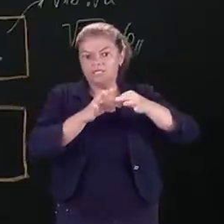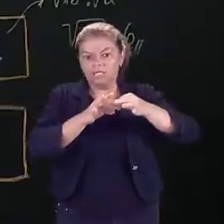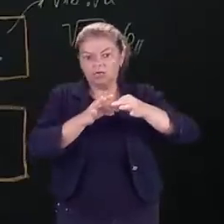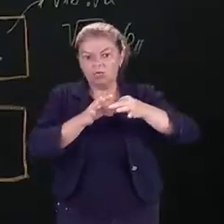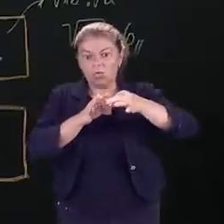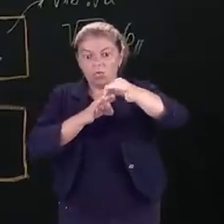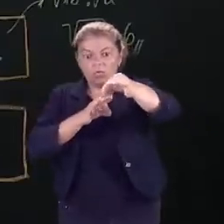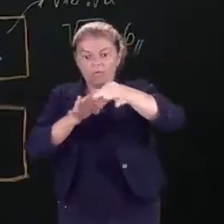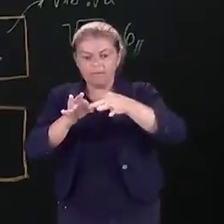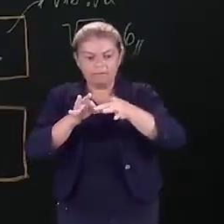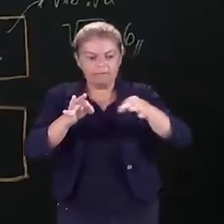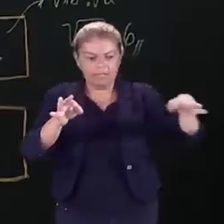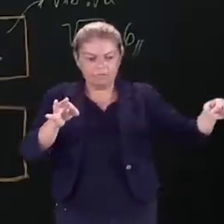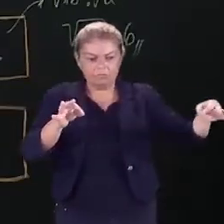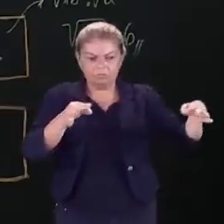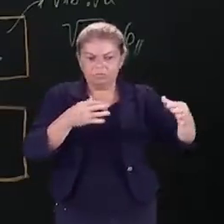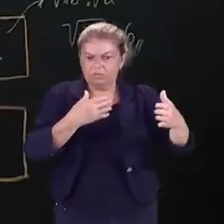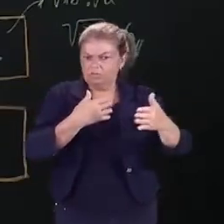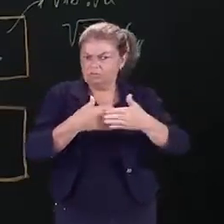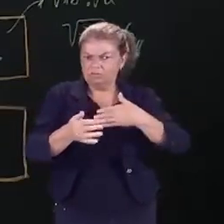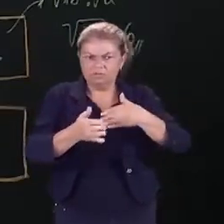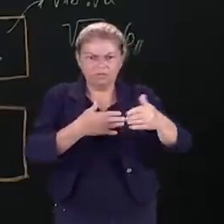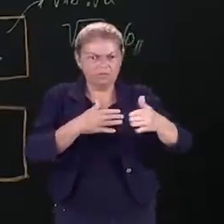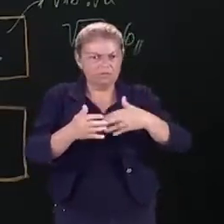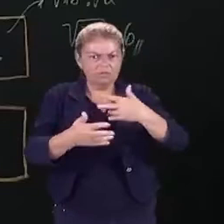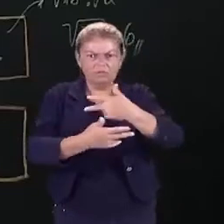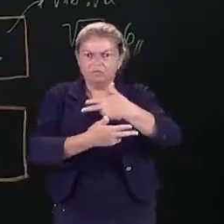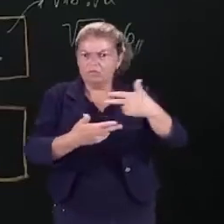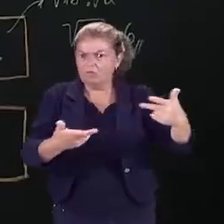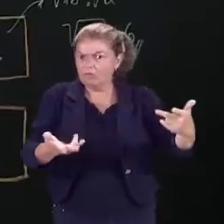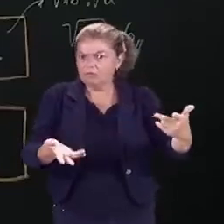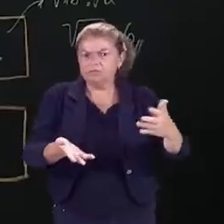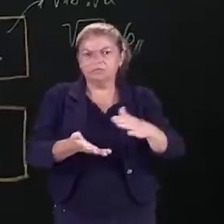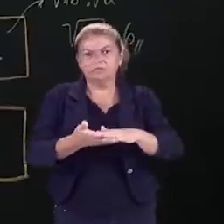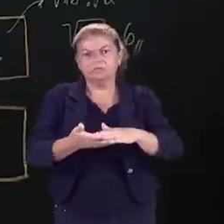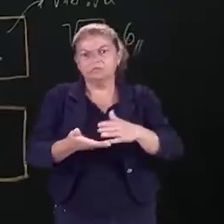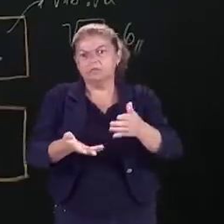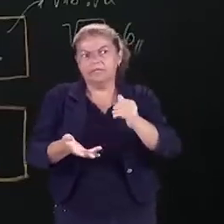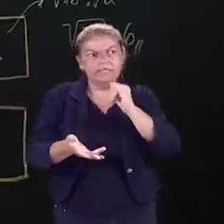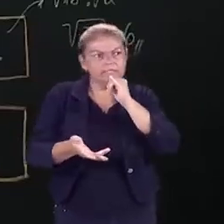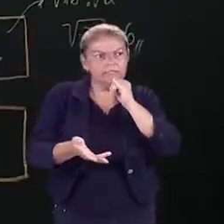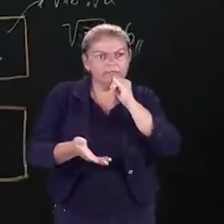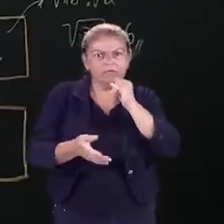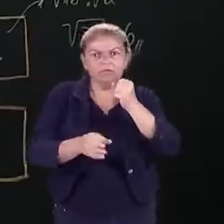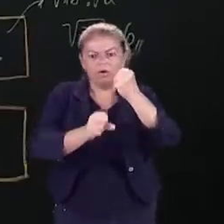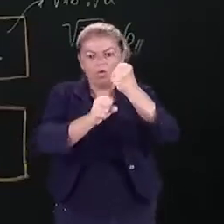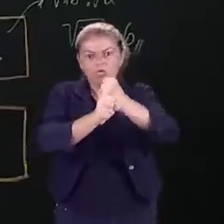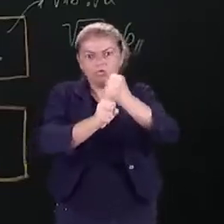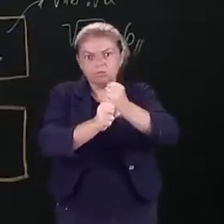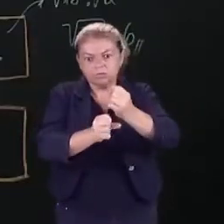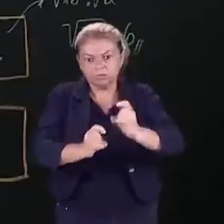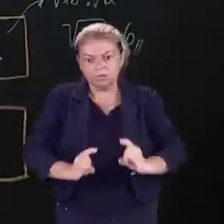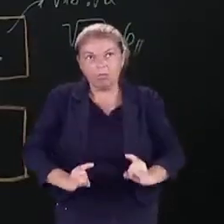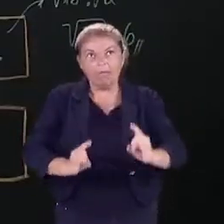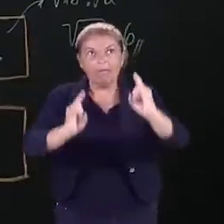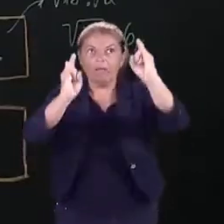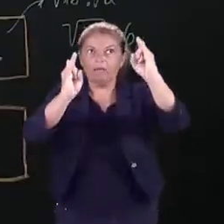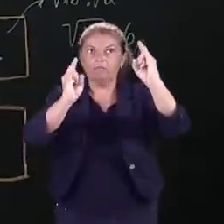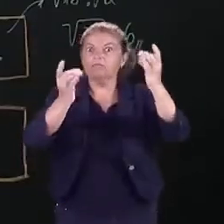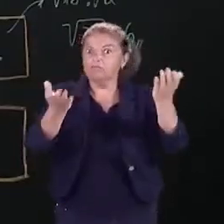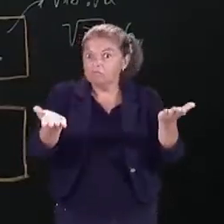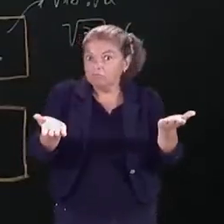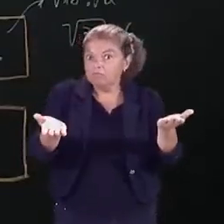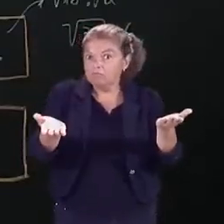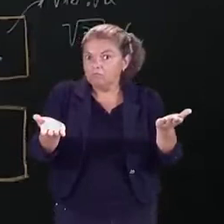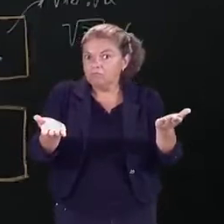e o diâmetro de uma circunferência. Então, não interessa o tamanho da tua circunferência, seja quão